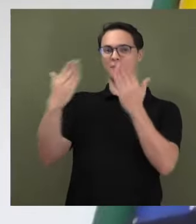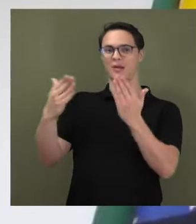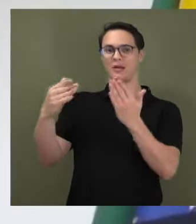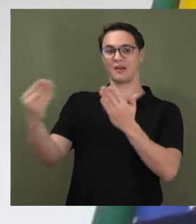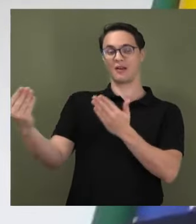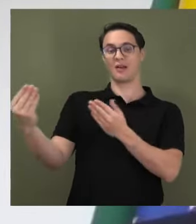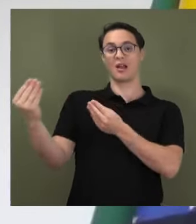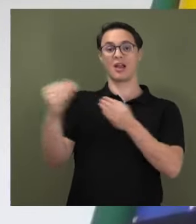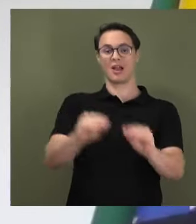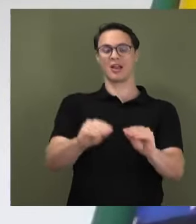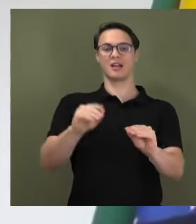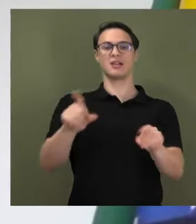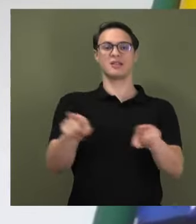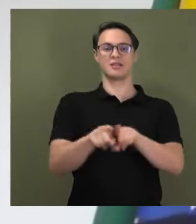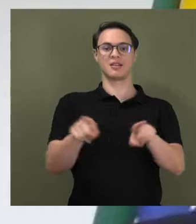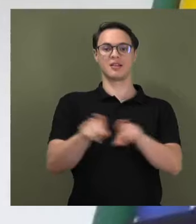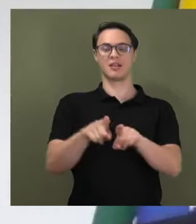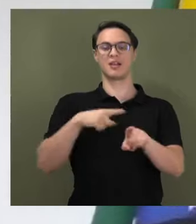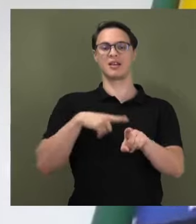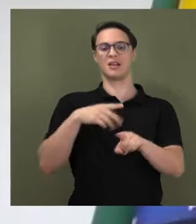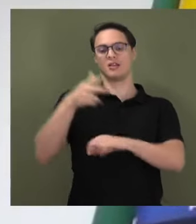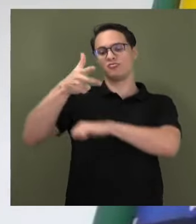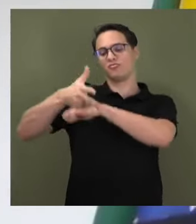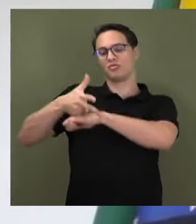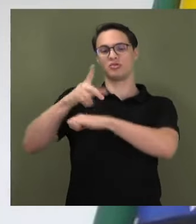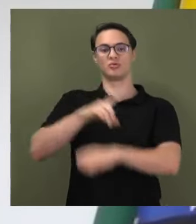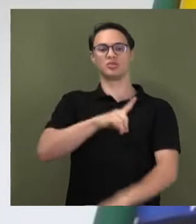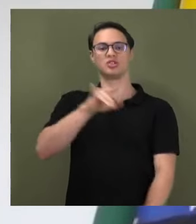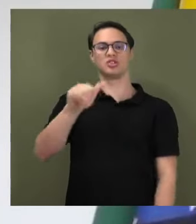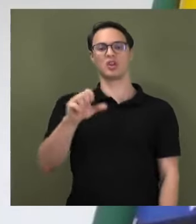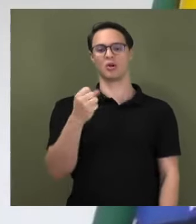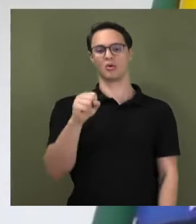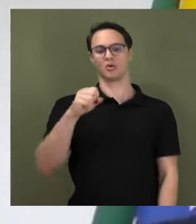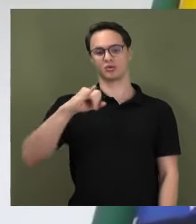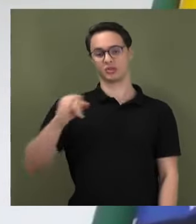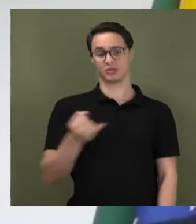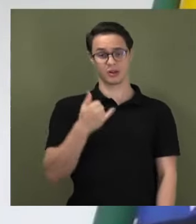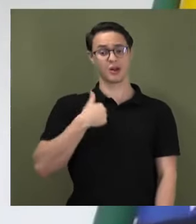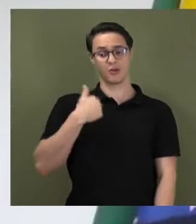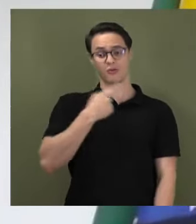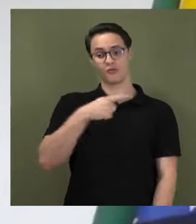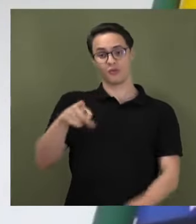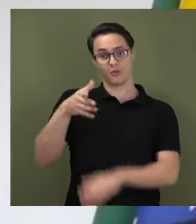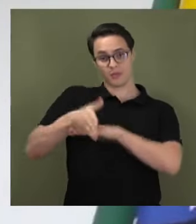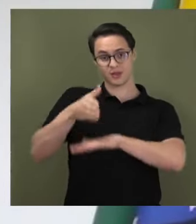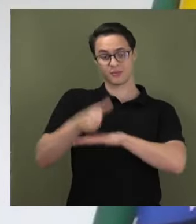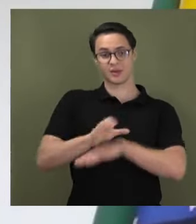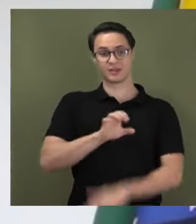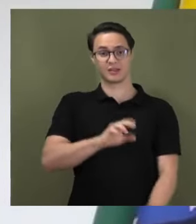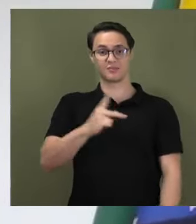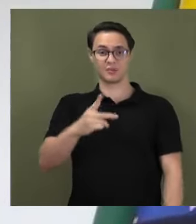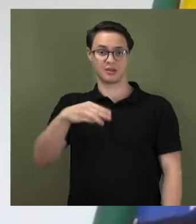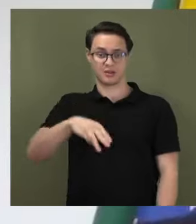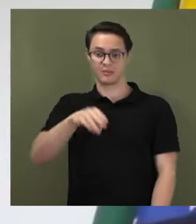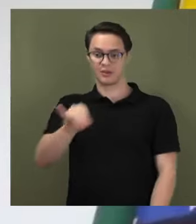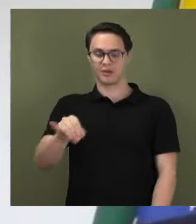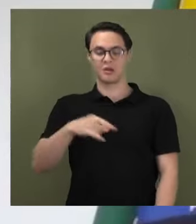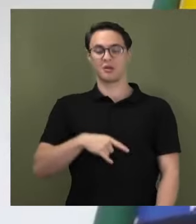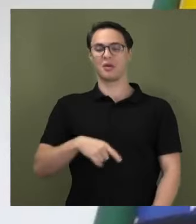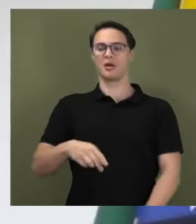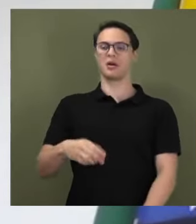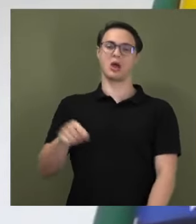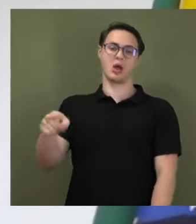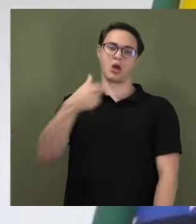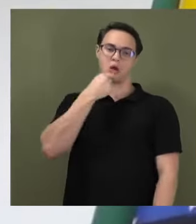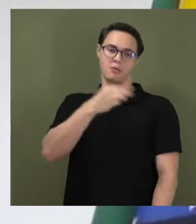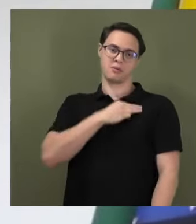às imagens do dia 8 de janeiro. E eu estava lá nessa CPMI e o ministro negou. Ficou empurrando com a barriga